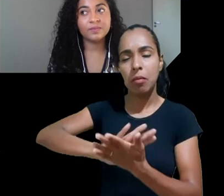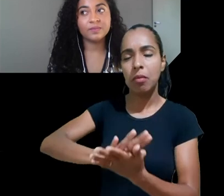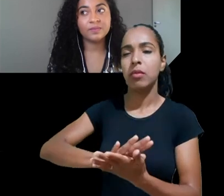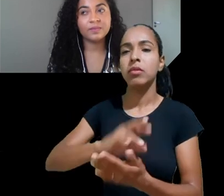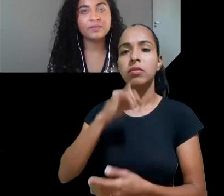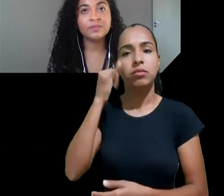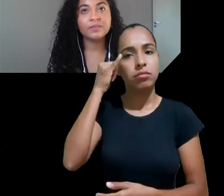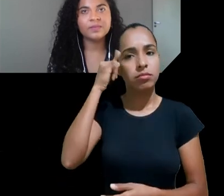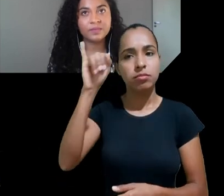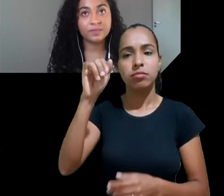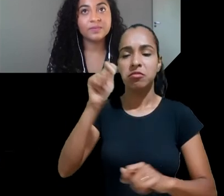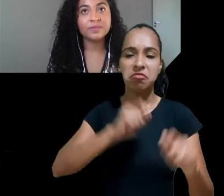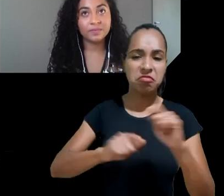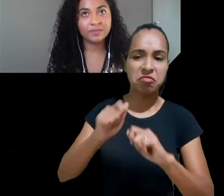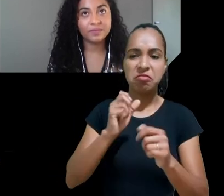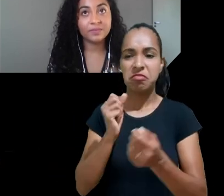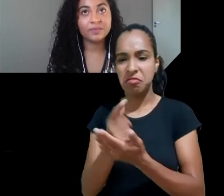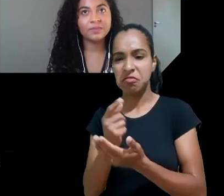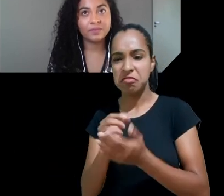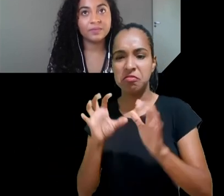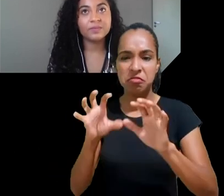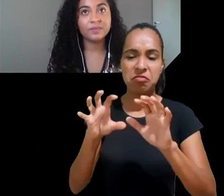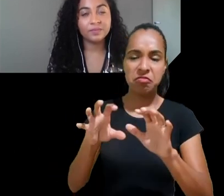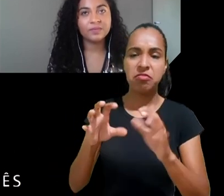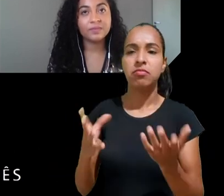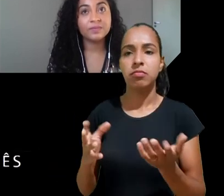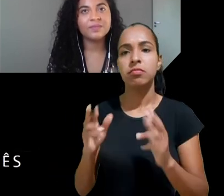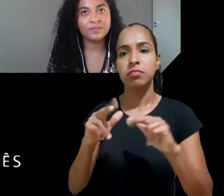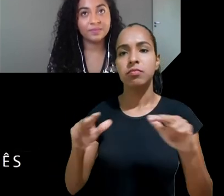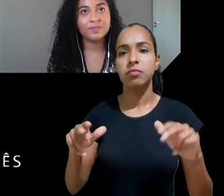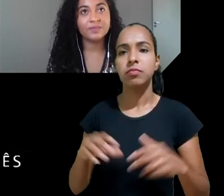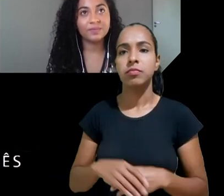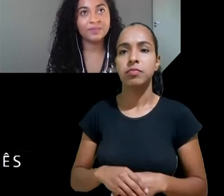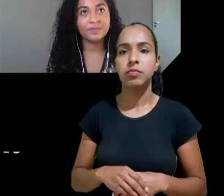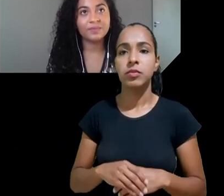vocês a gente pode garantir as crianças o direito de serem crianças